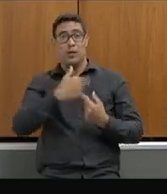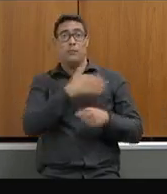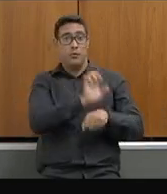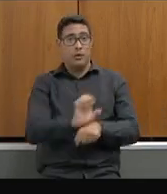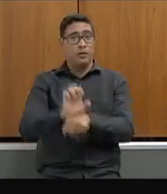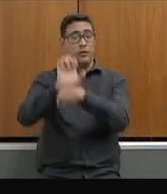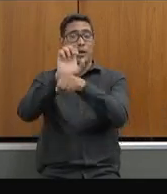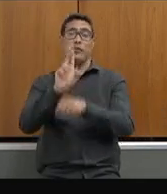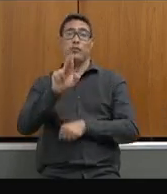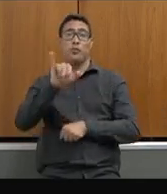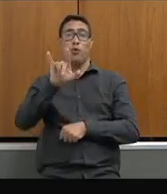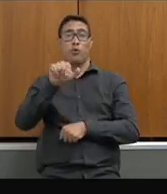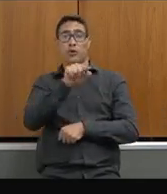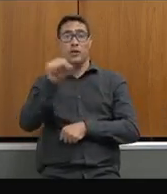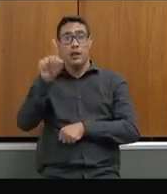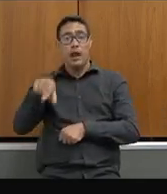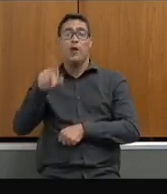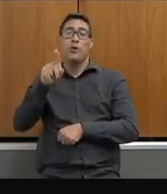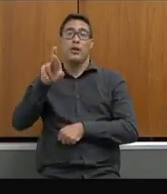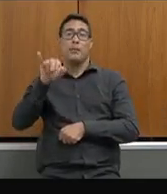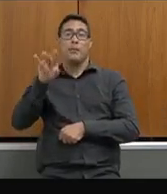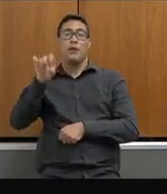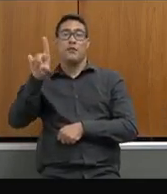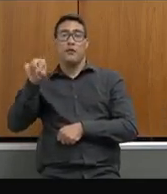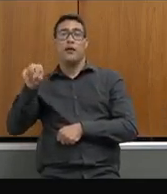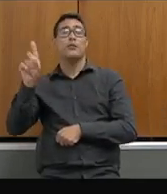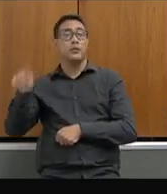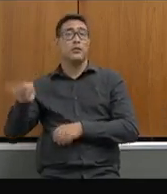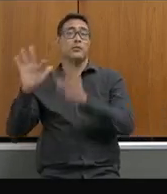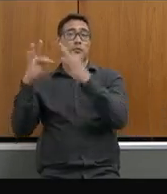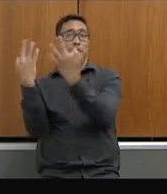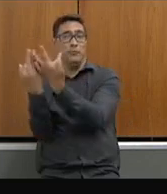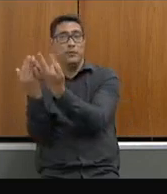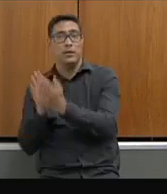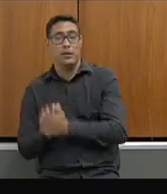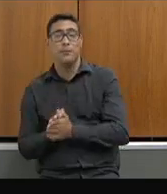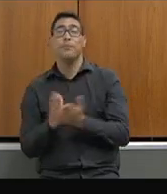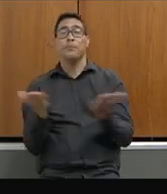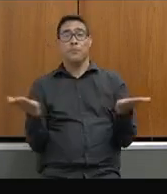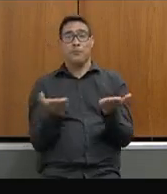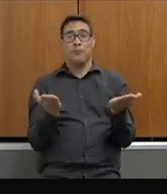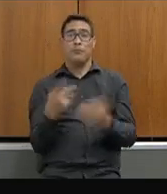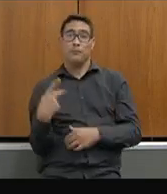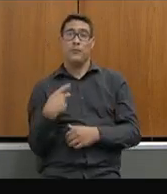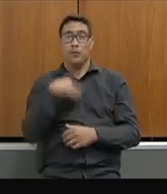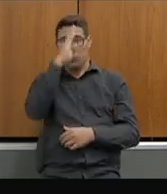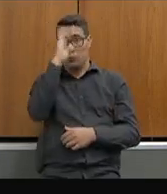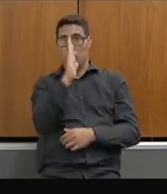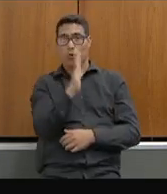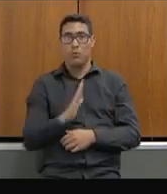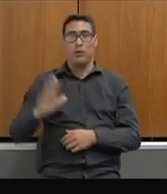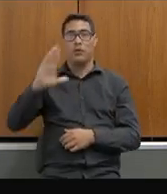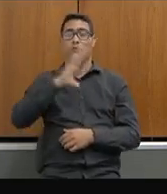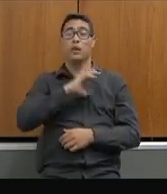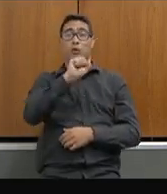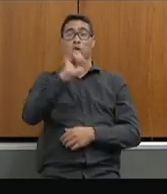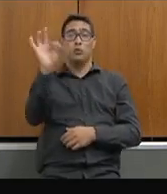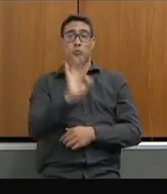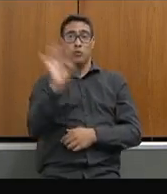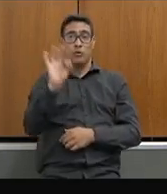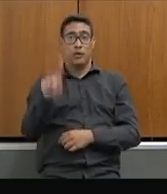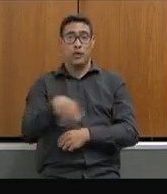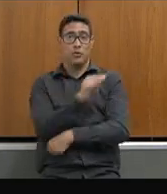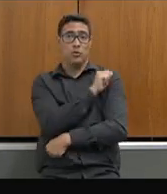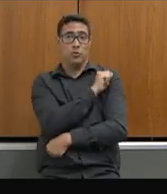união e o poder privado que é as famílias e hoje o Brasil tem em torno de 8% dos alunos